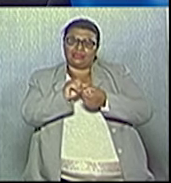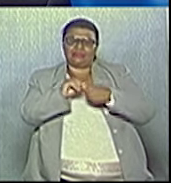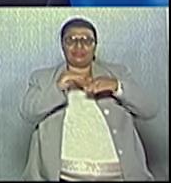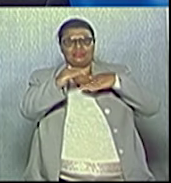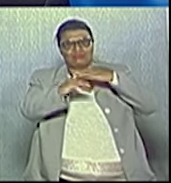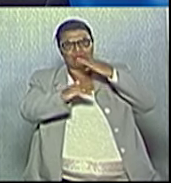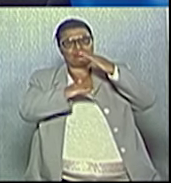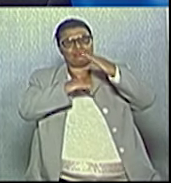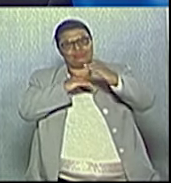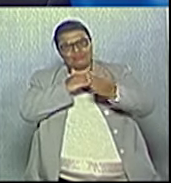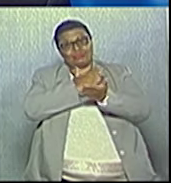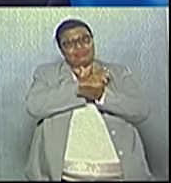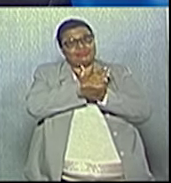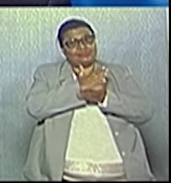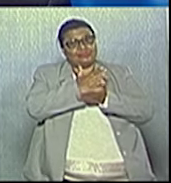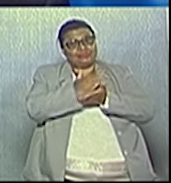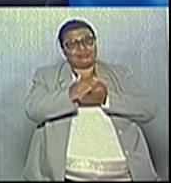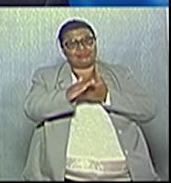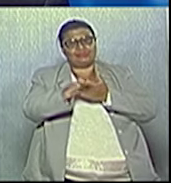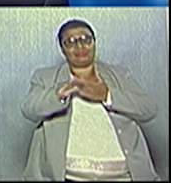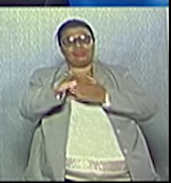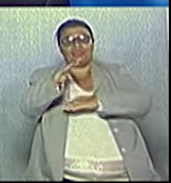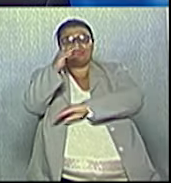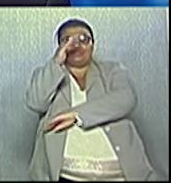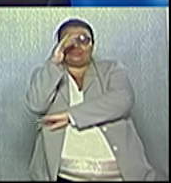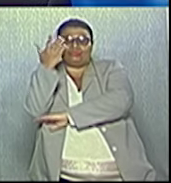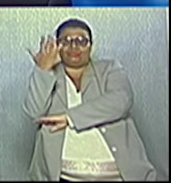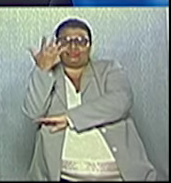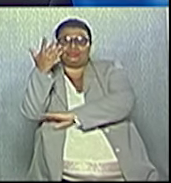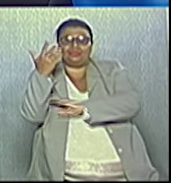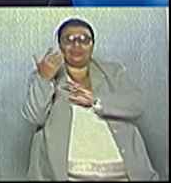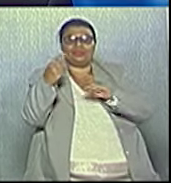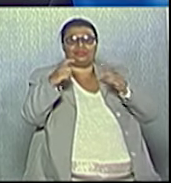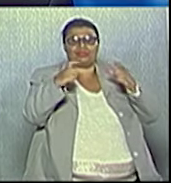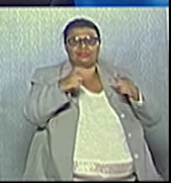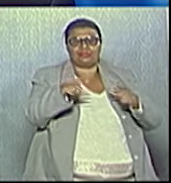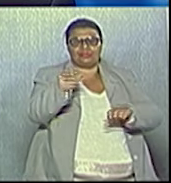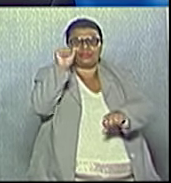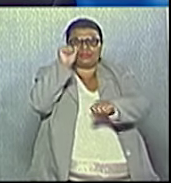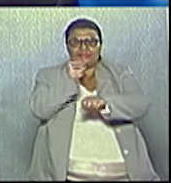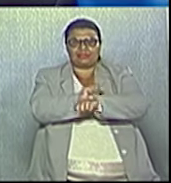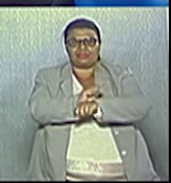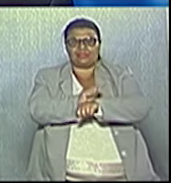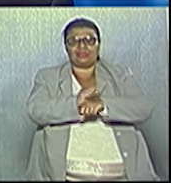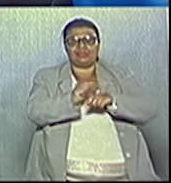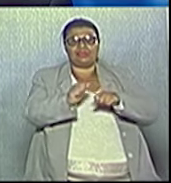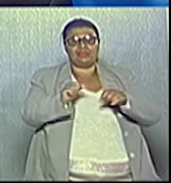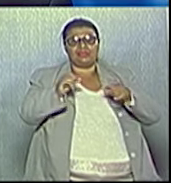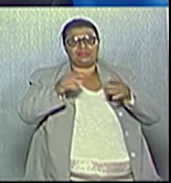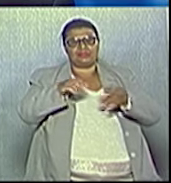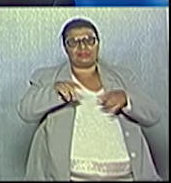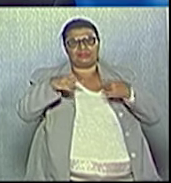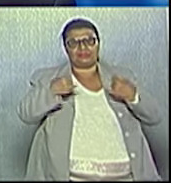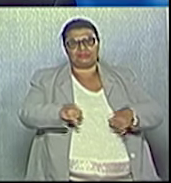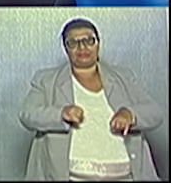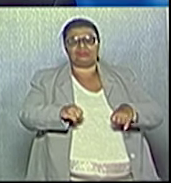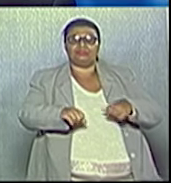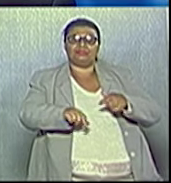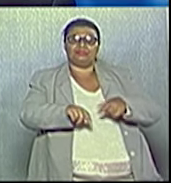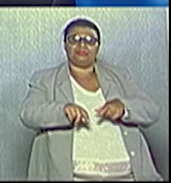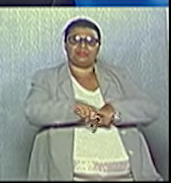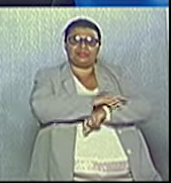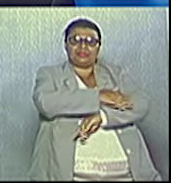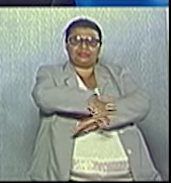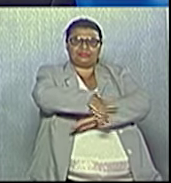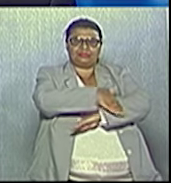andamento, ligando Flórida à região da Esperança. Vou pavimentar a Olinda Mercadante, para dar mais mobilidade à região sul da cidade.